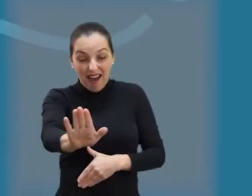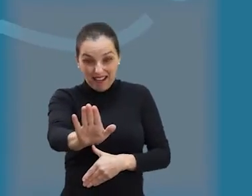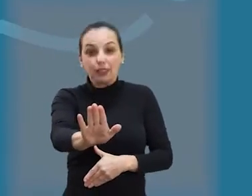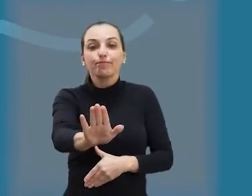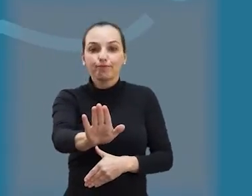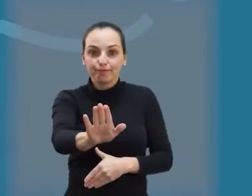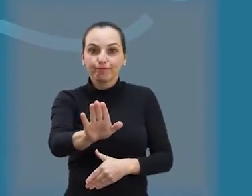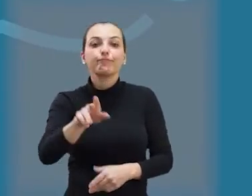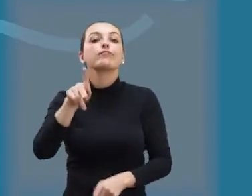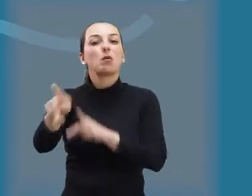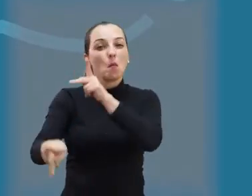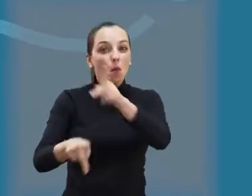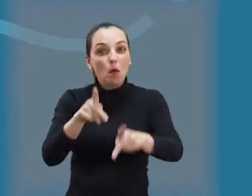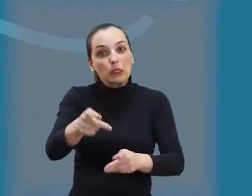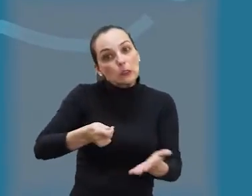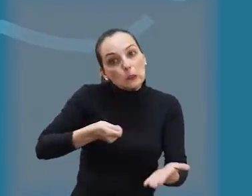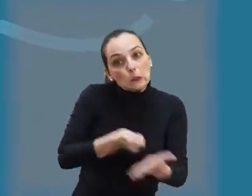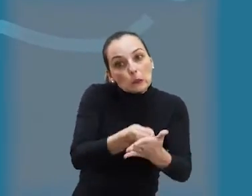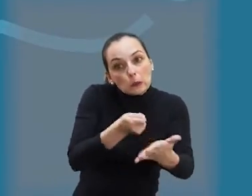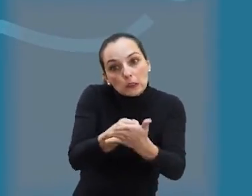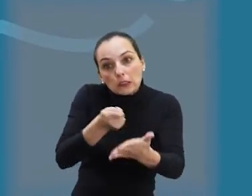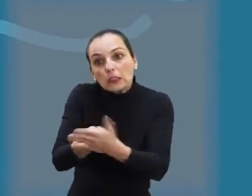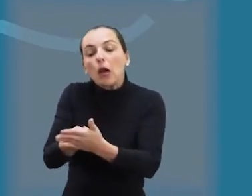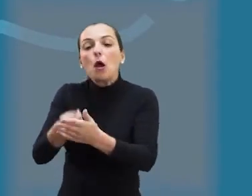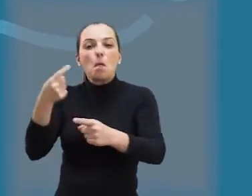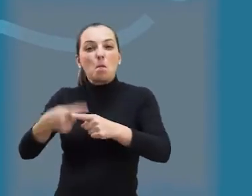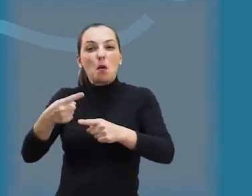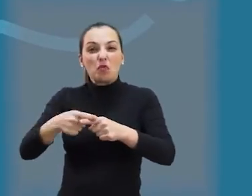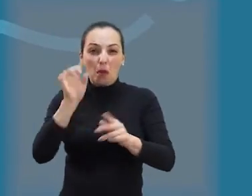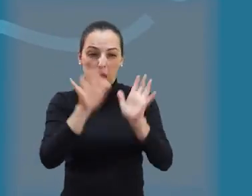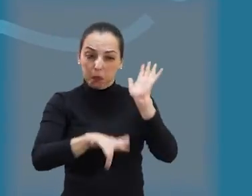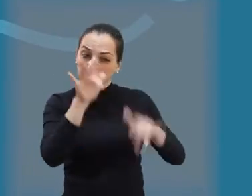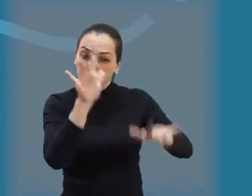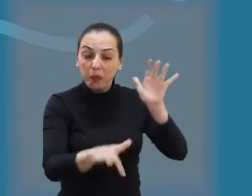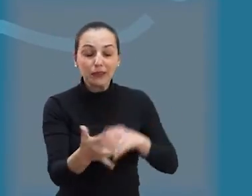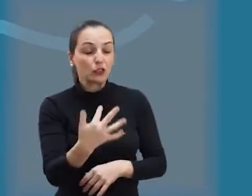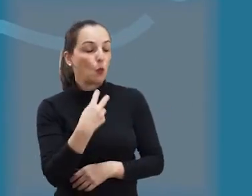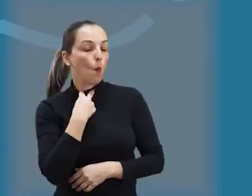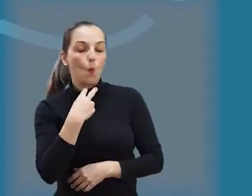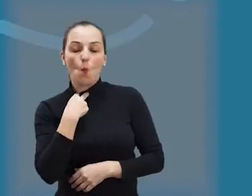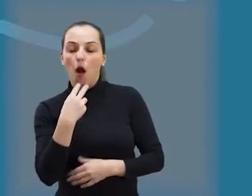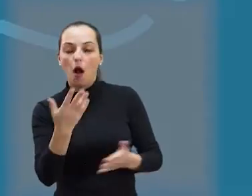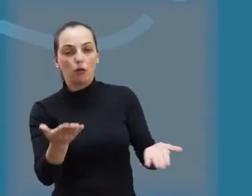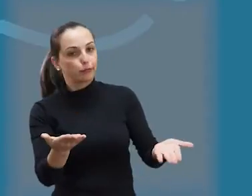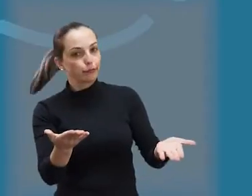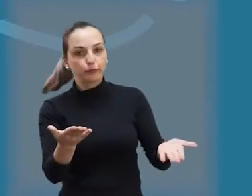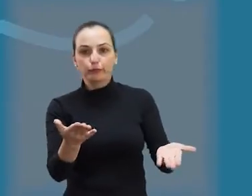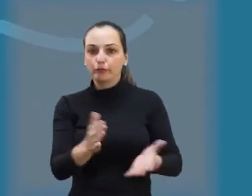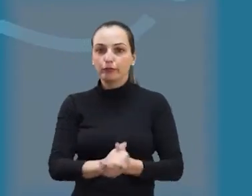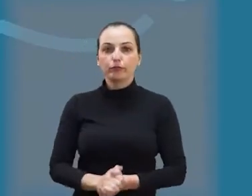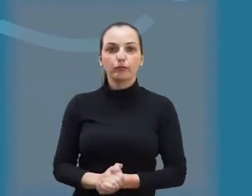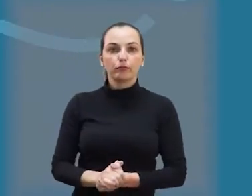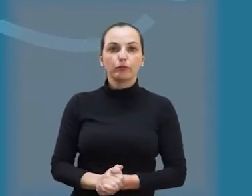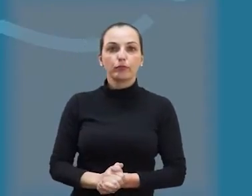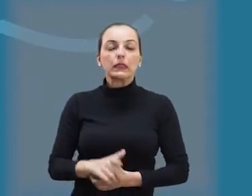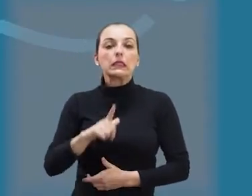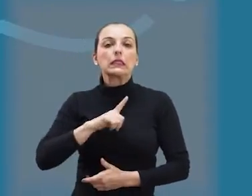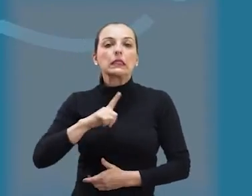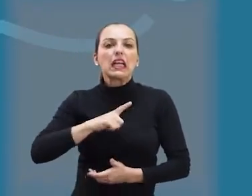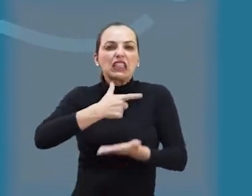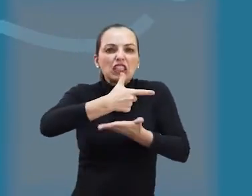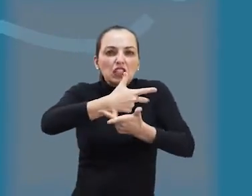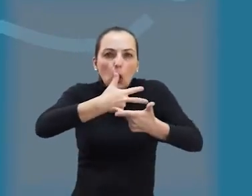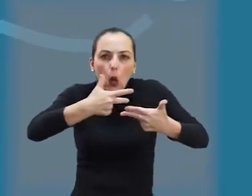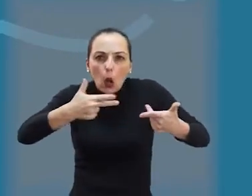pedido para a limpeza daquele local, mas a gente tem que cobrar da população também. Gente, não pode fazer o que estão fazendo lá, jogando